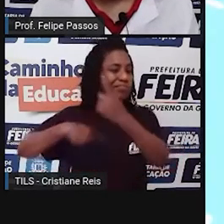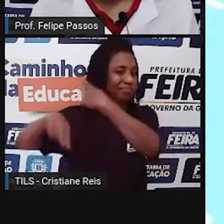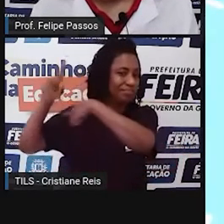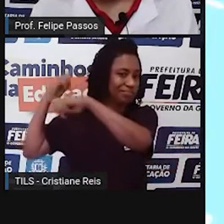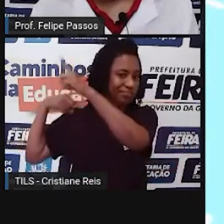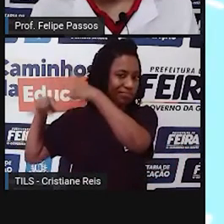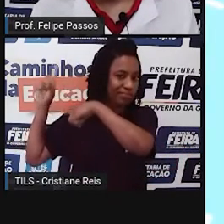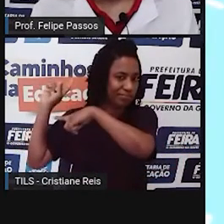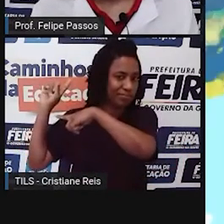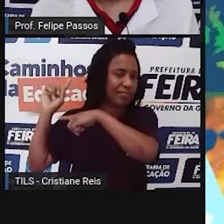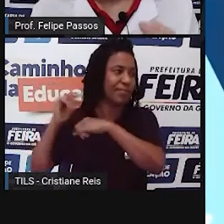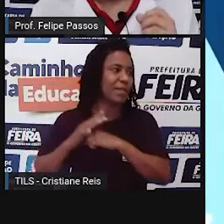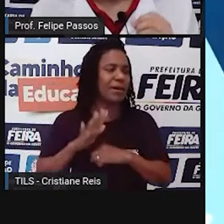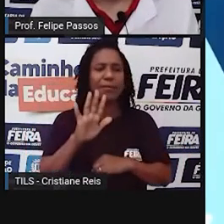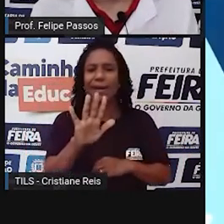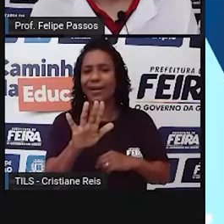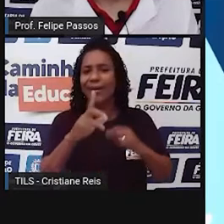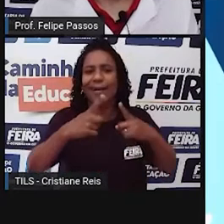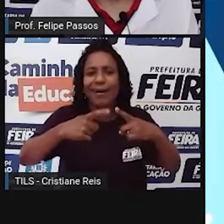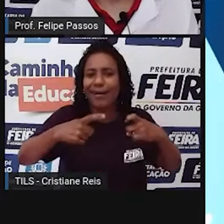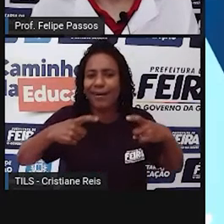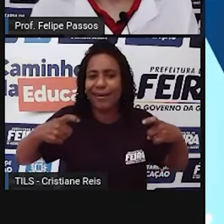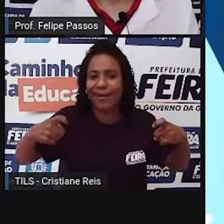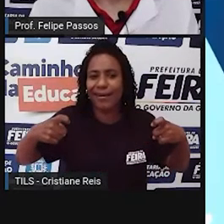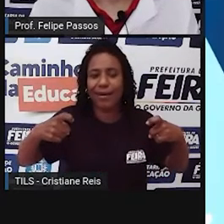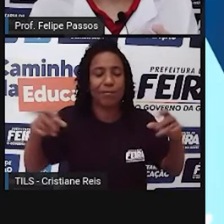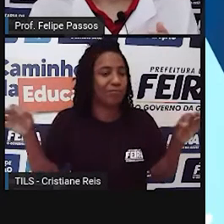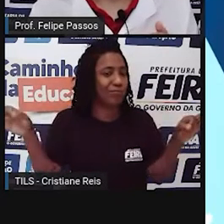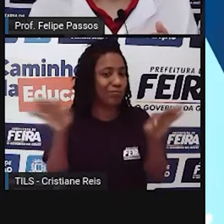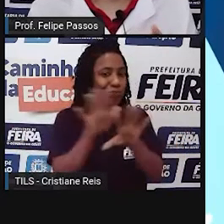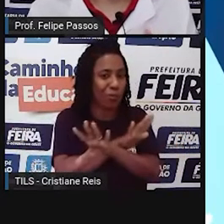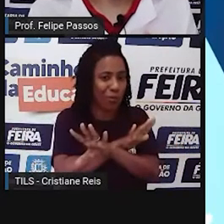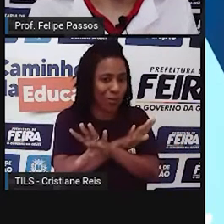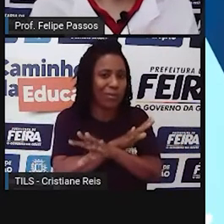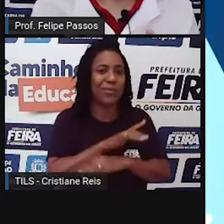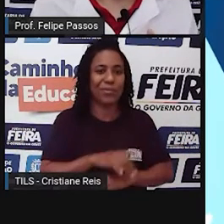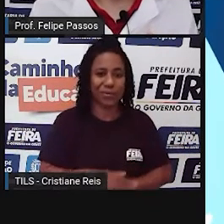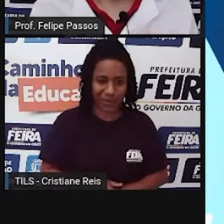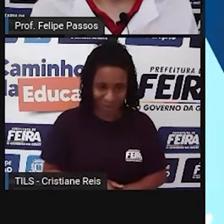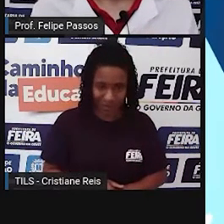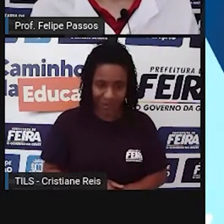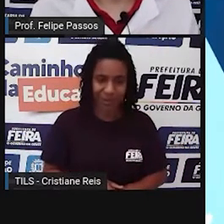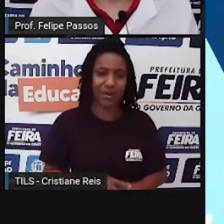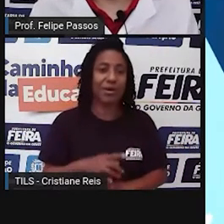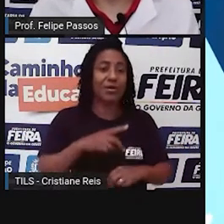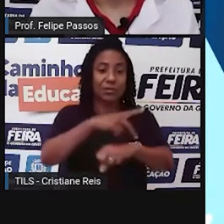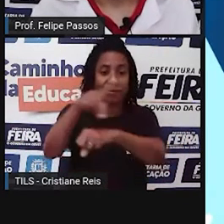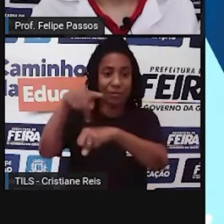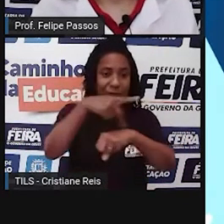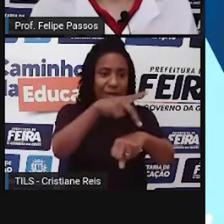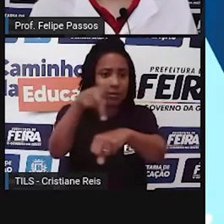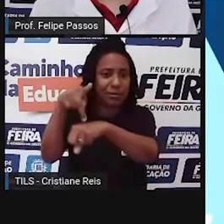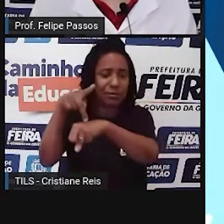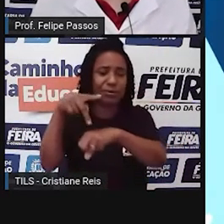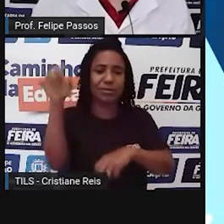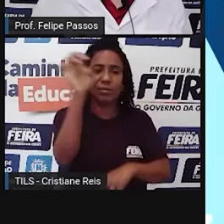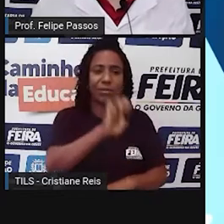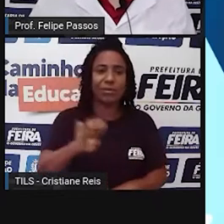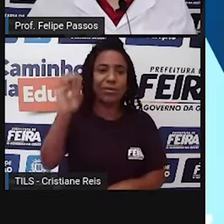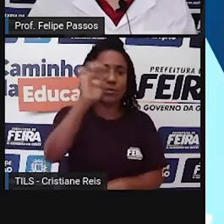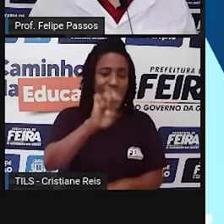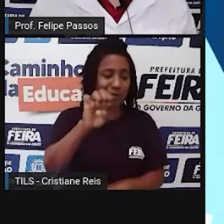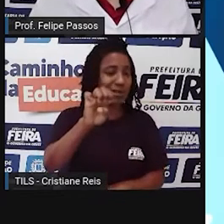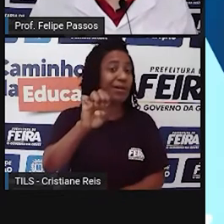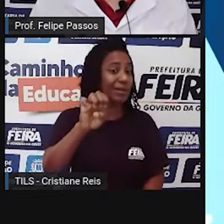Quando acabou a guerra, existia um medo, principalmente dos países europeus, que foram, na verdade, os países